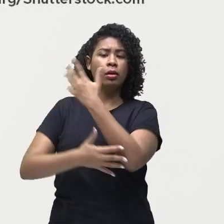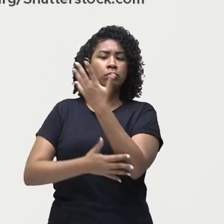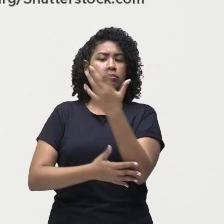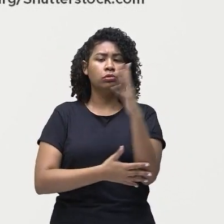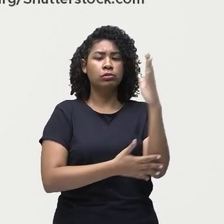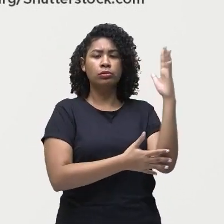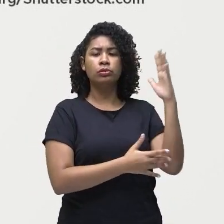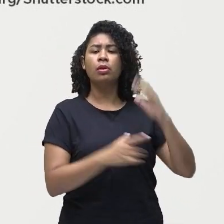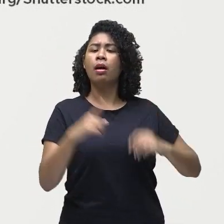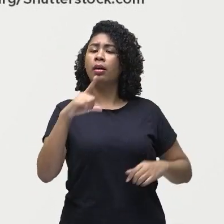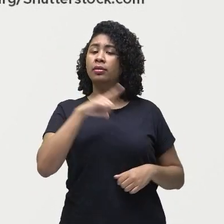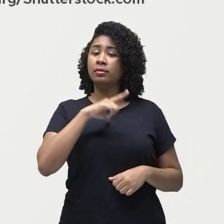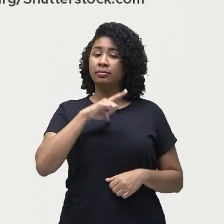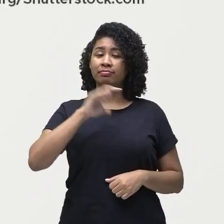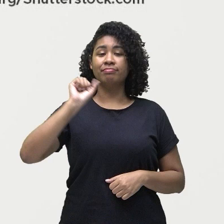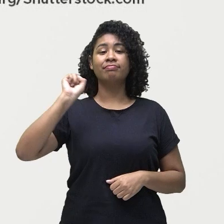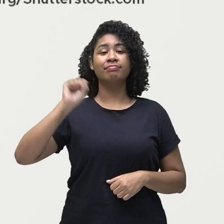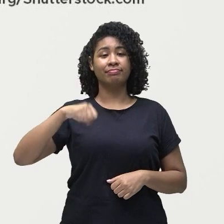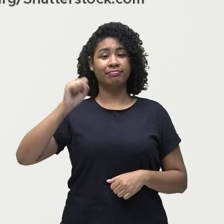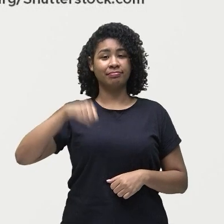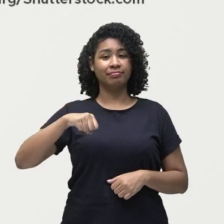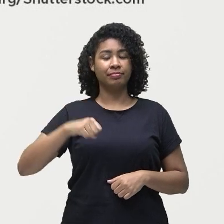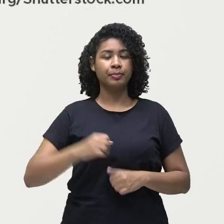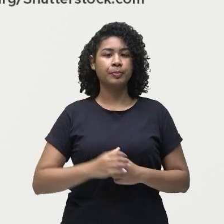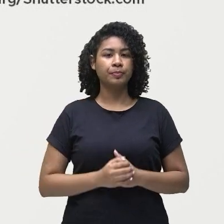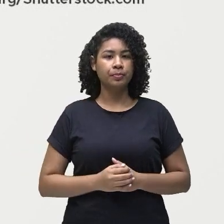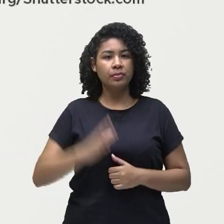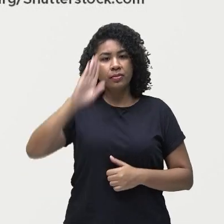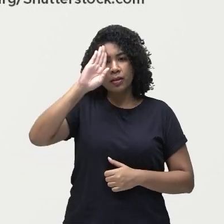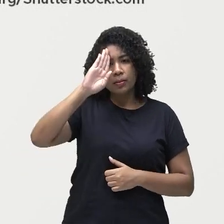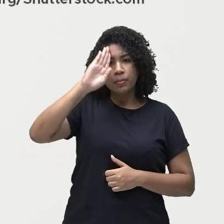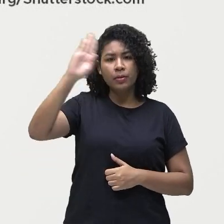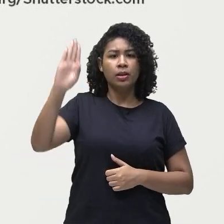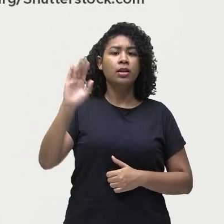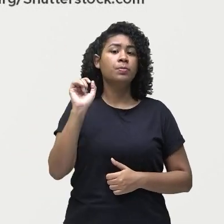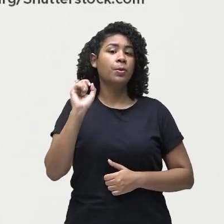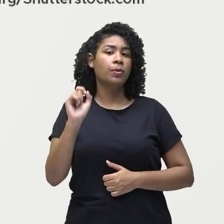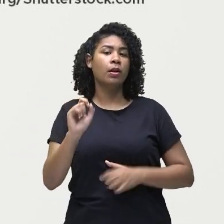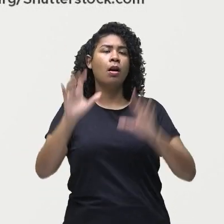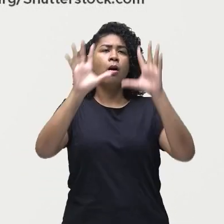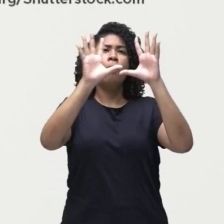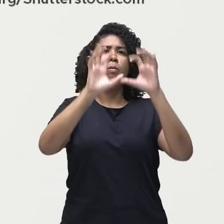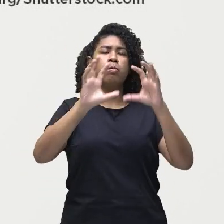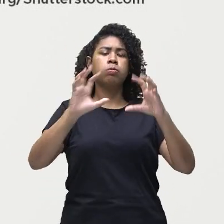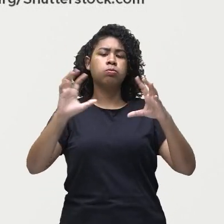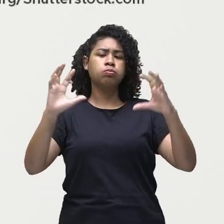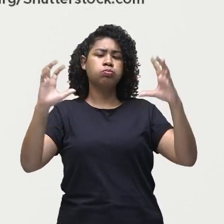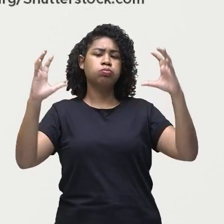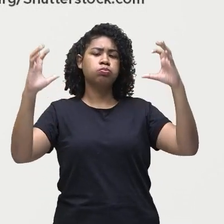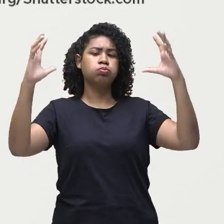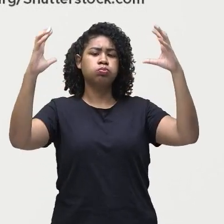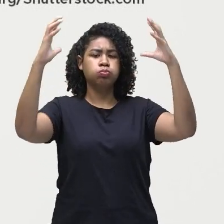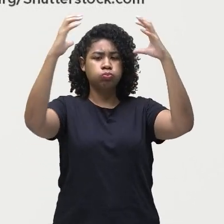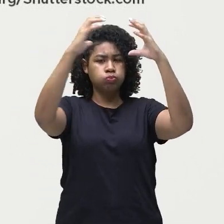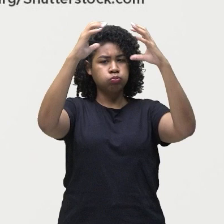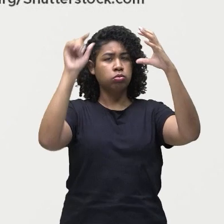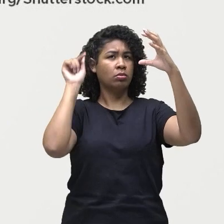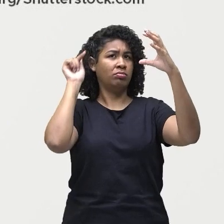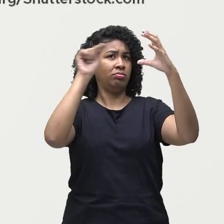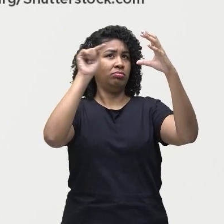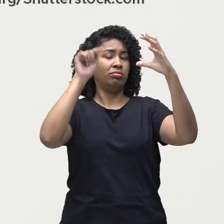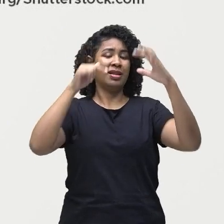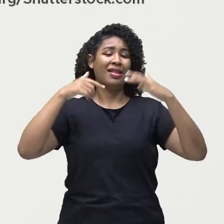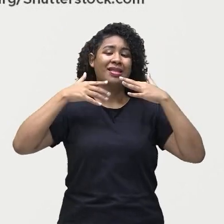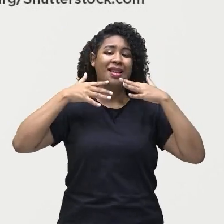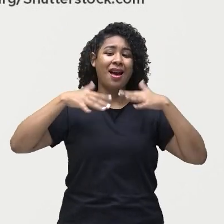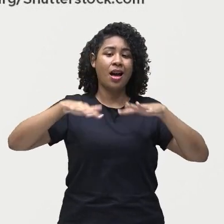atmosfera em suspensão, principalmente em forma de nuvens. Então, vapor d'água já é um